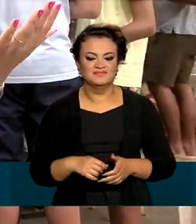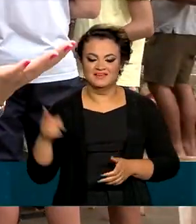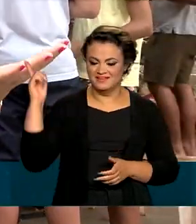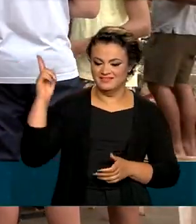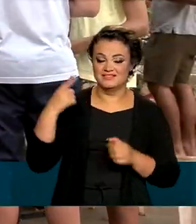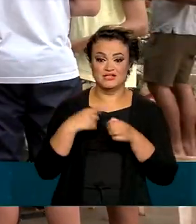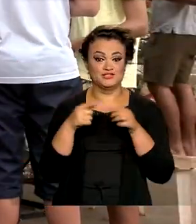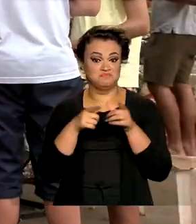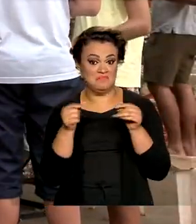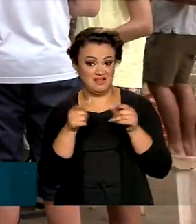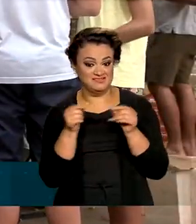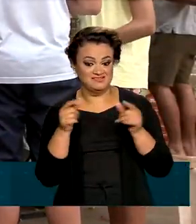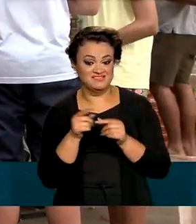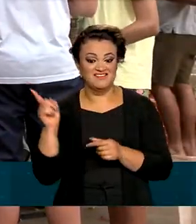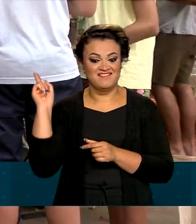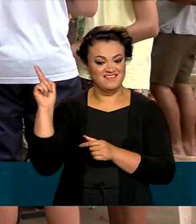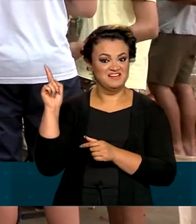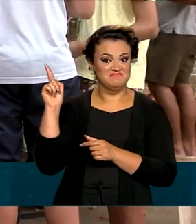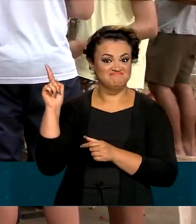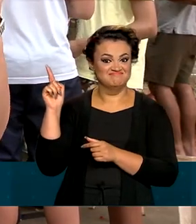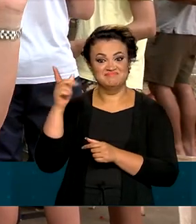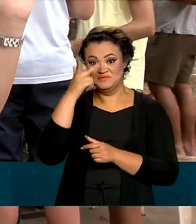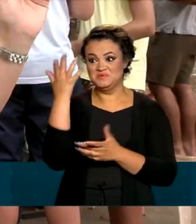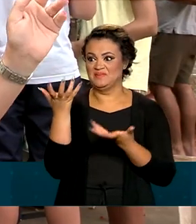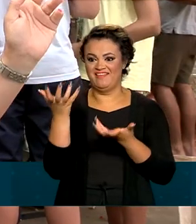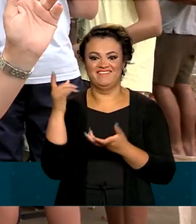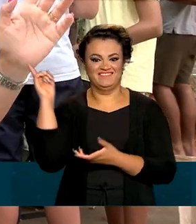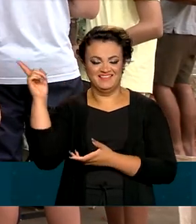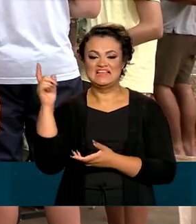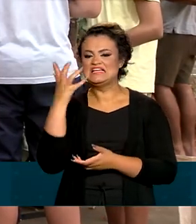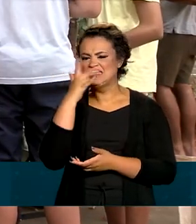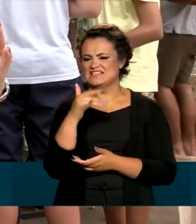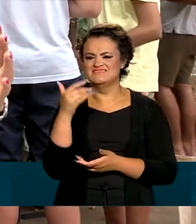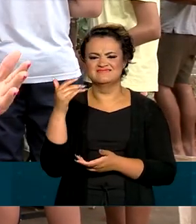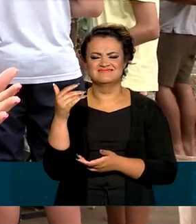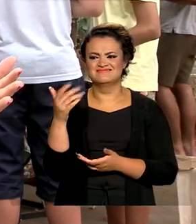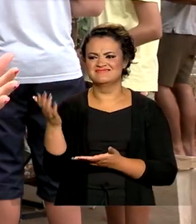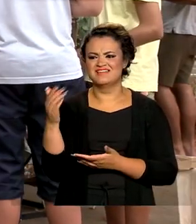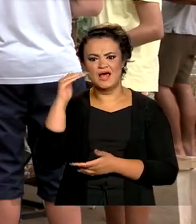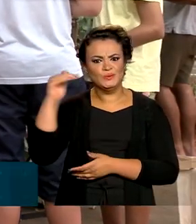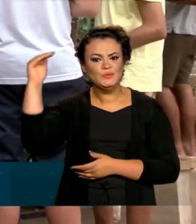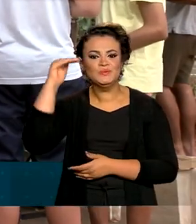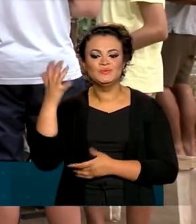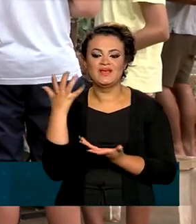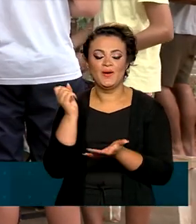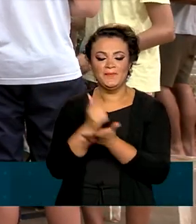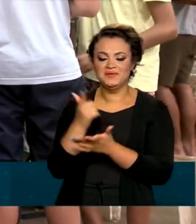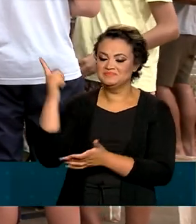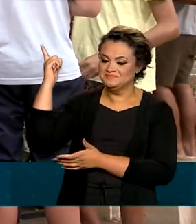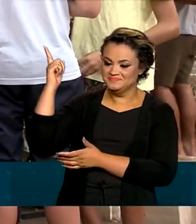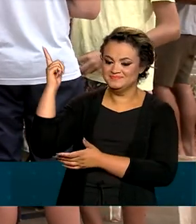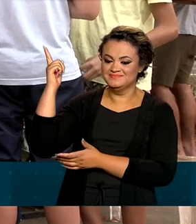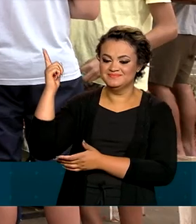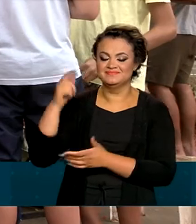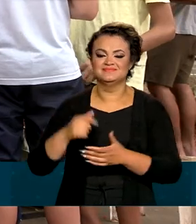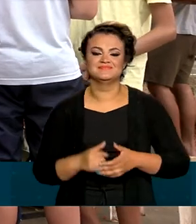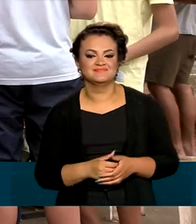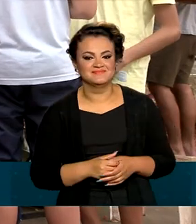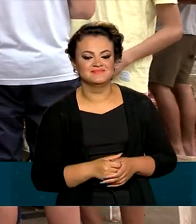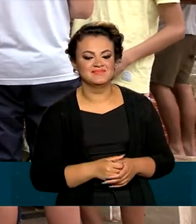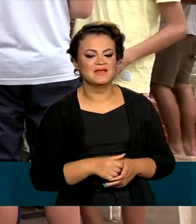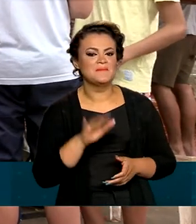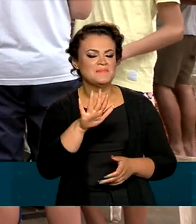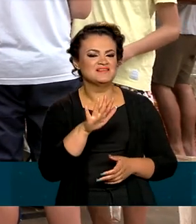banca em Brasília, ele é a grande estrela. Crianças, adultos, todos procuram o local para comprar o álbum e as figurinhas.